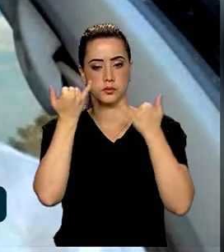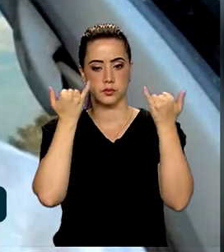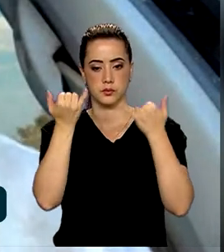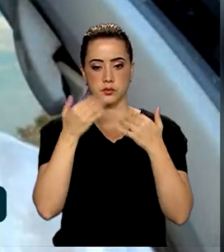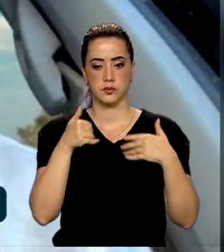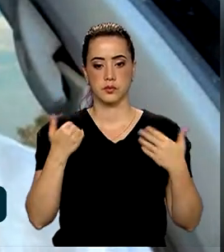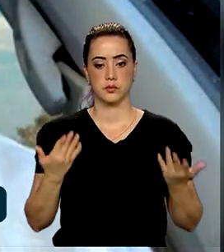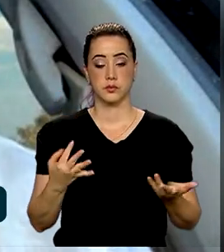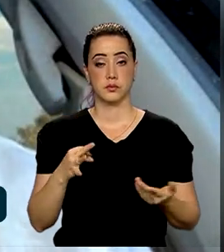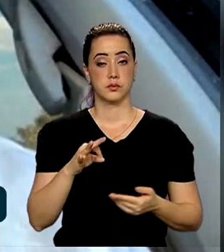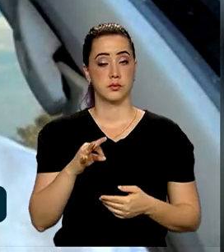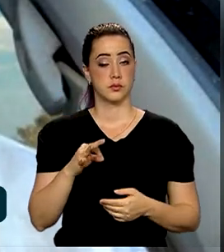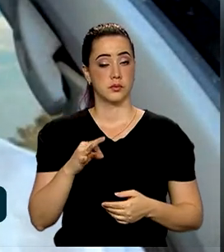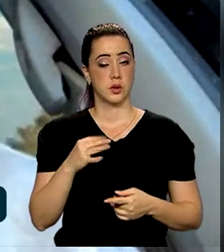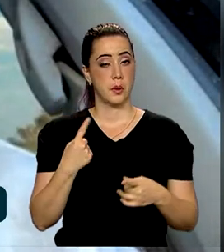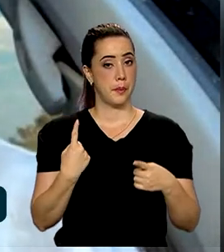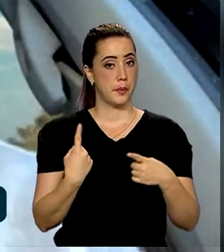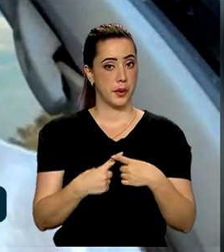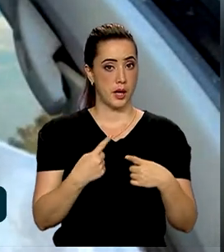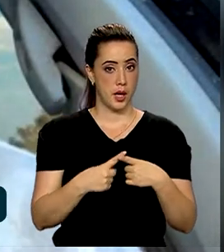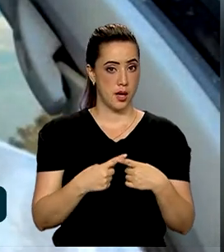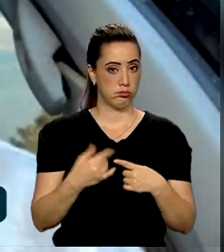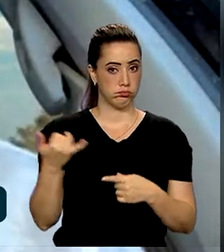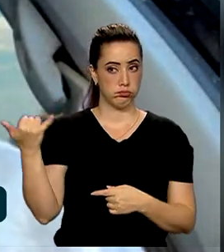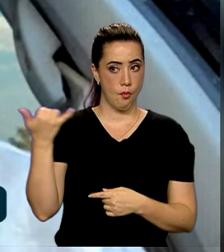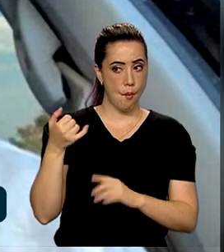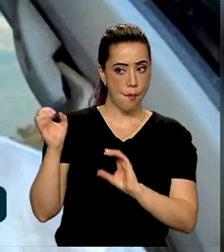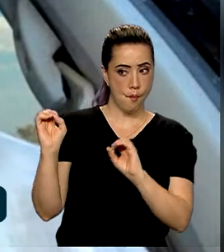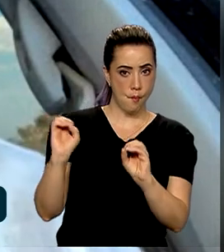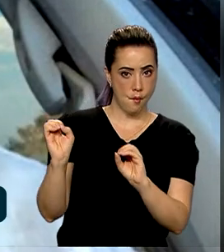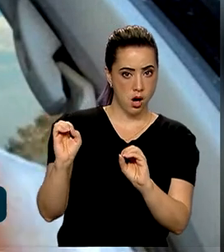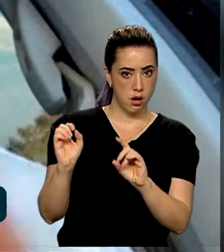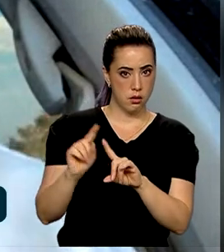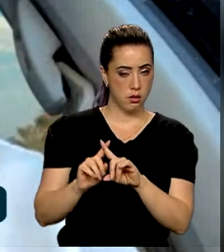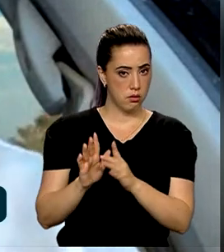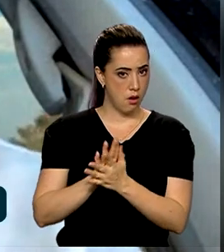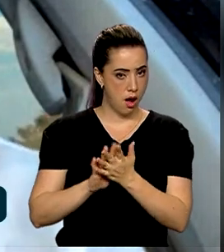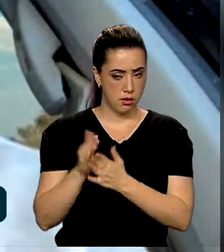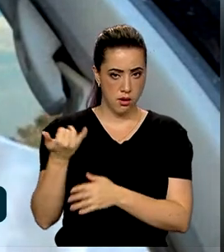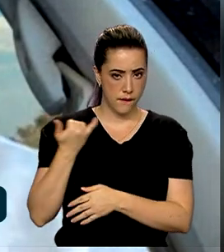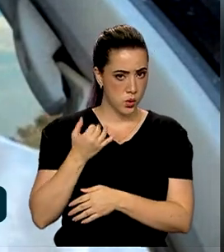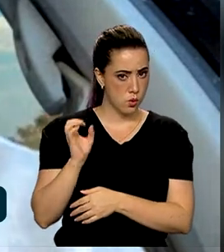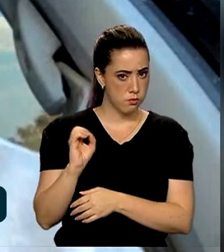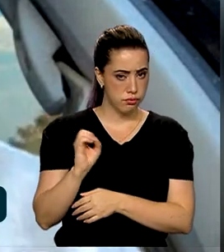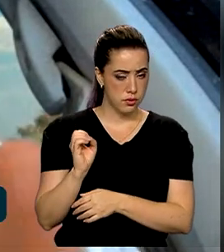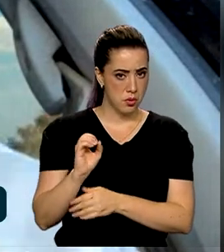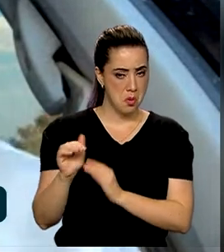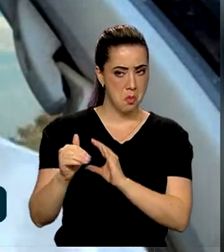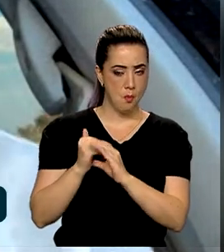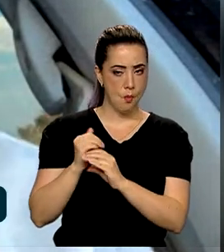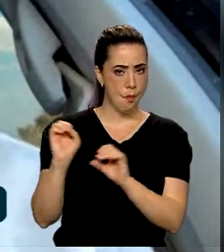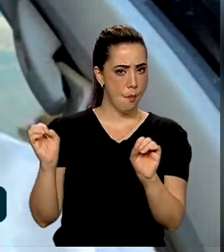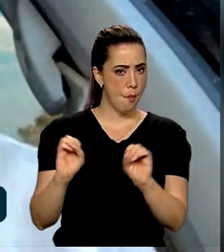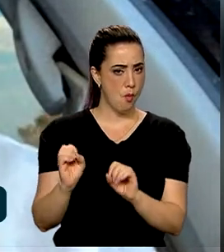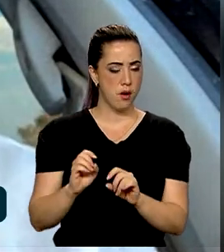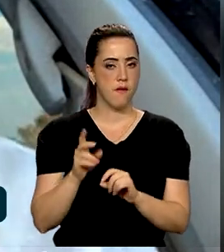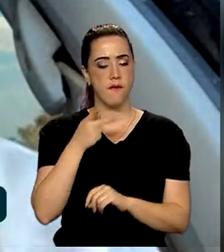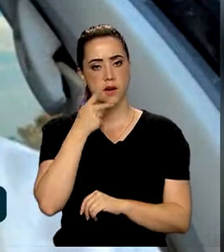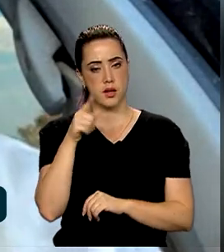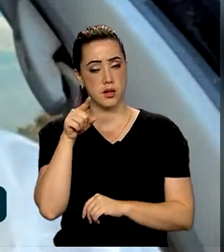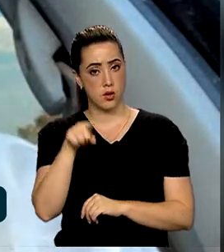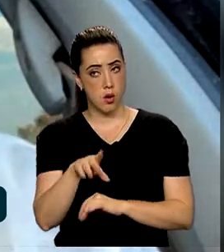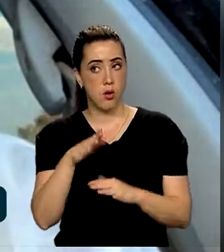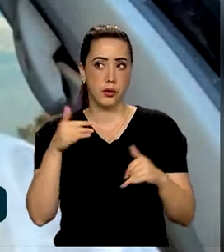e tal. Porque a 123 Milhas até agora não se manifestou, pelo menos para a gente, não enviou nenhum e-mail dizendo assim,